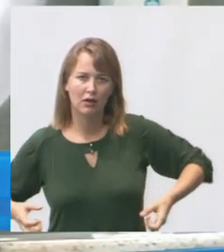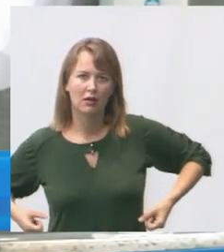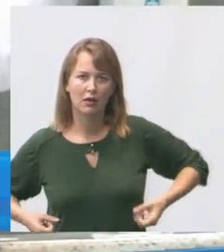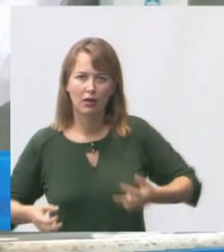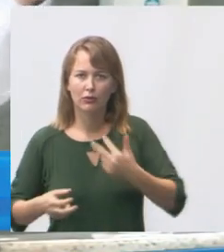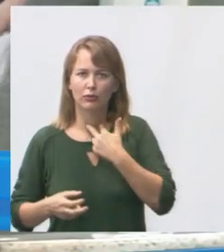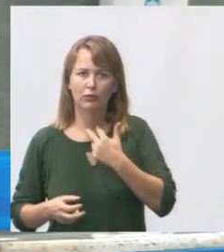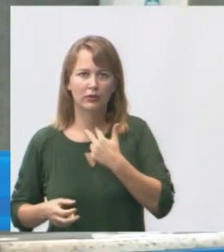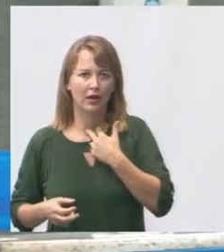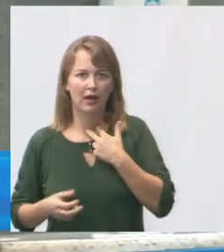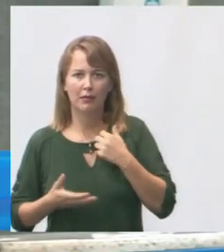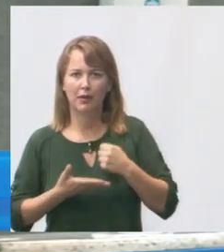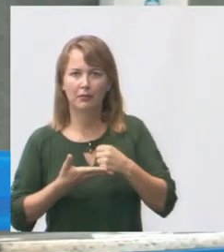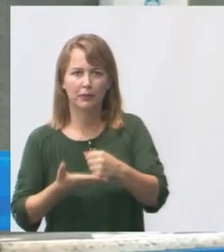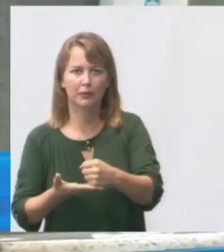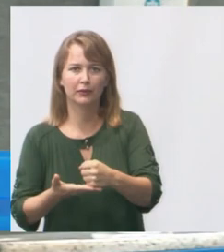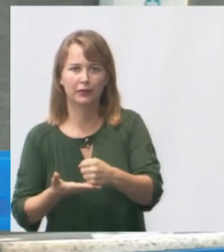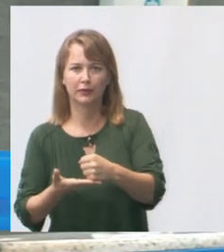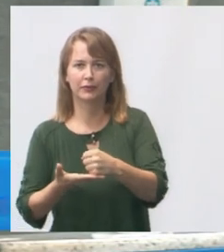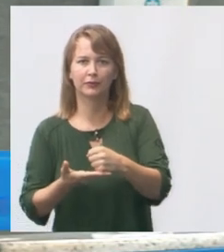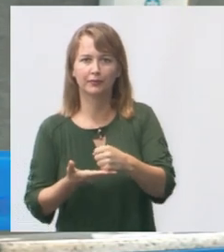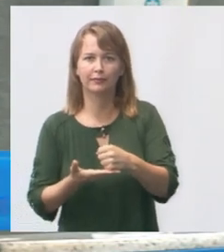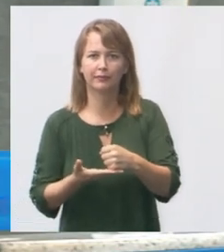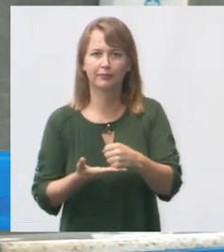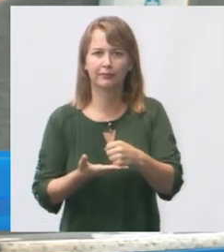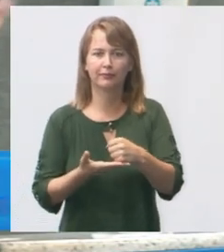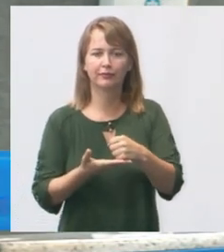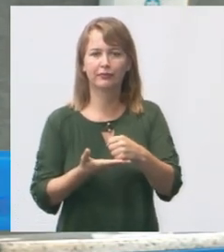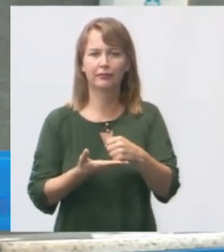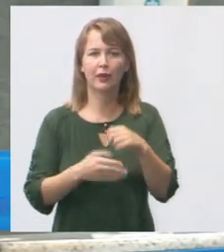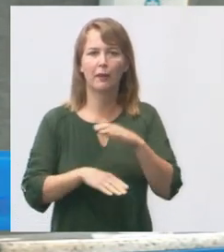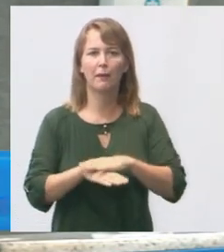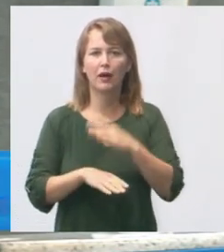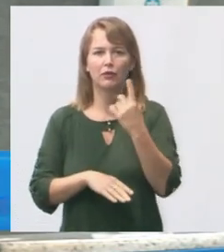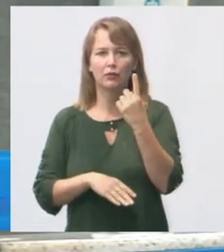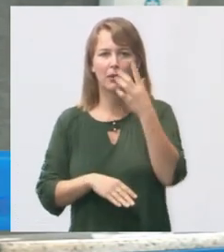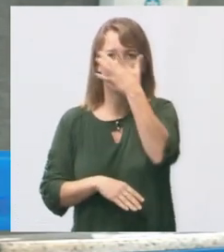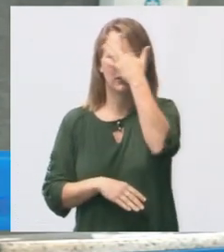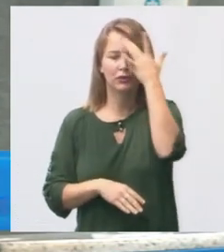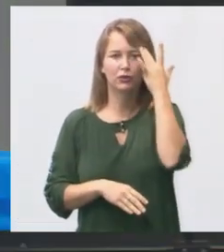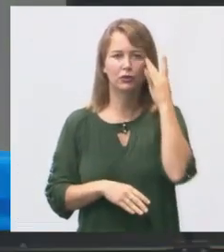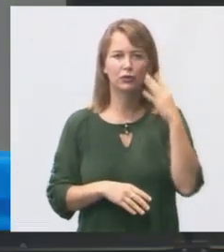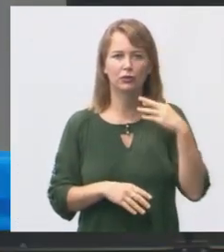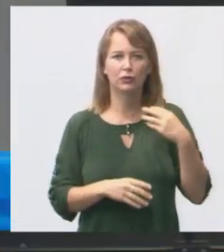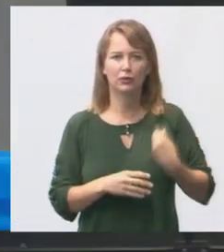não consegue ser atendido com mais de uma pessoa dentro da sala